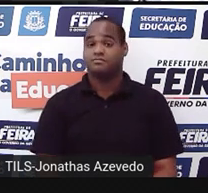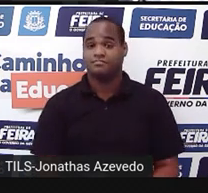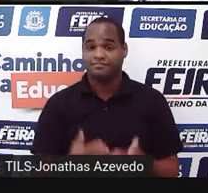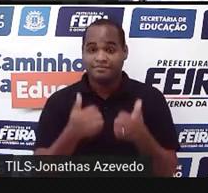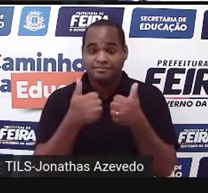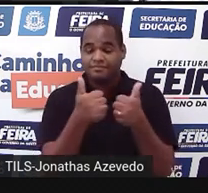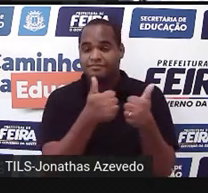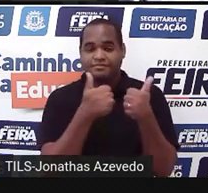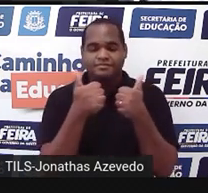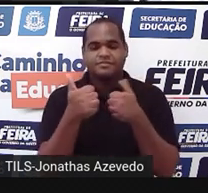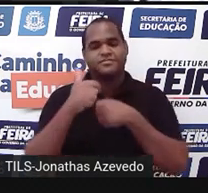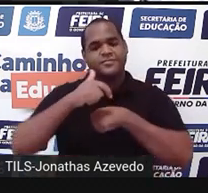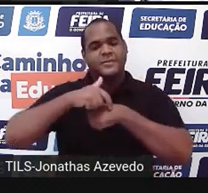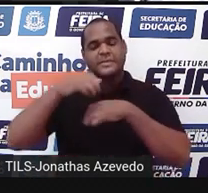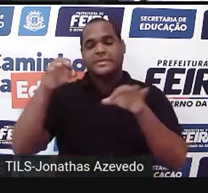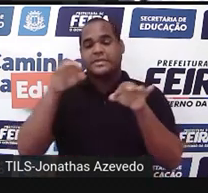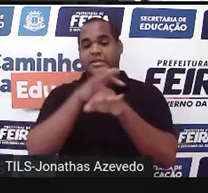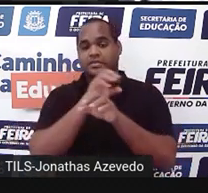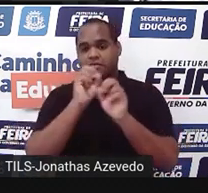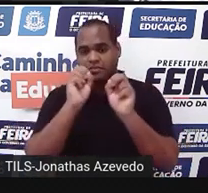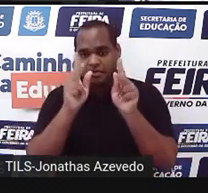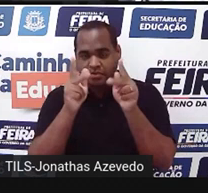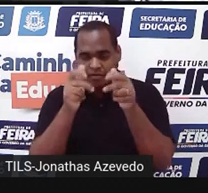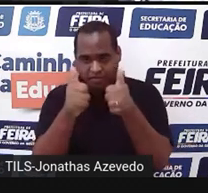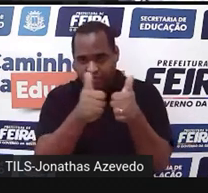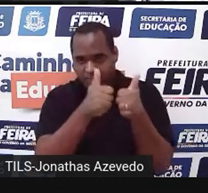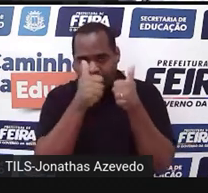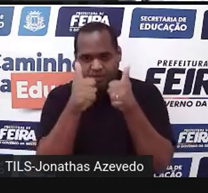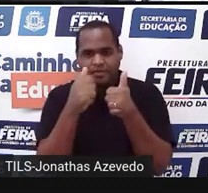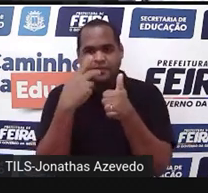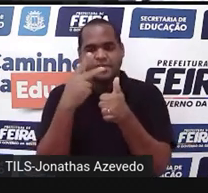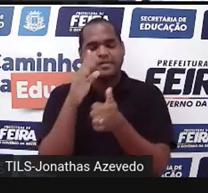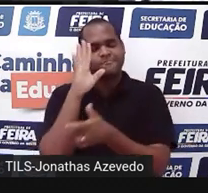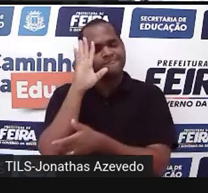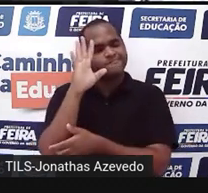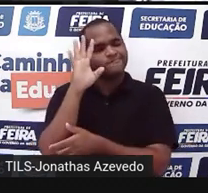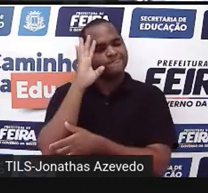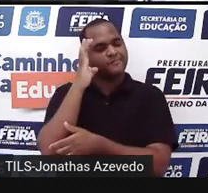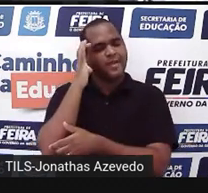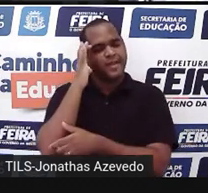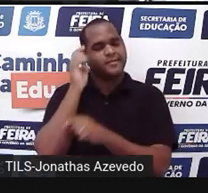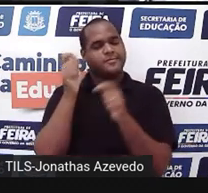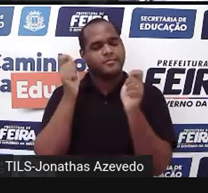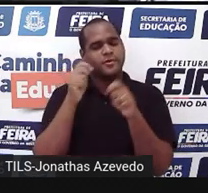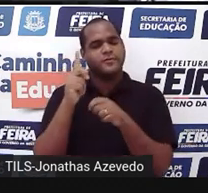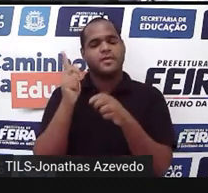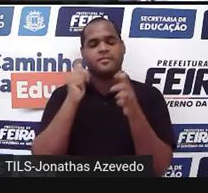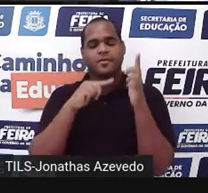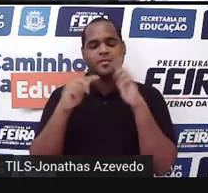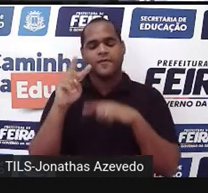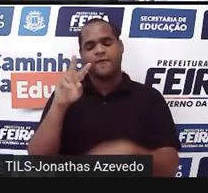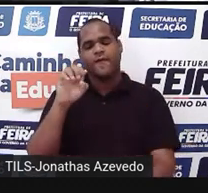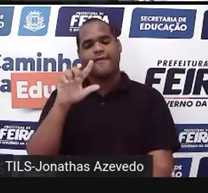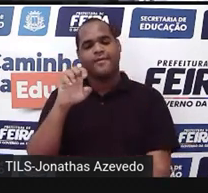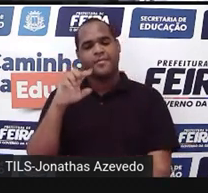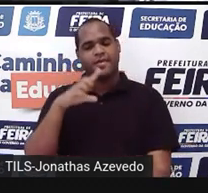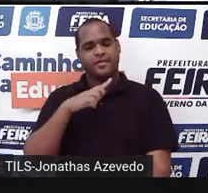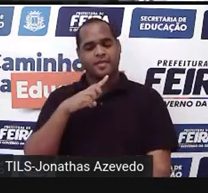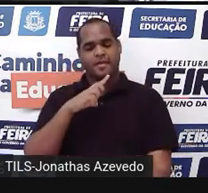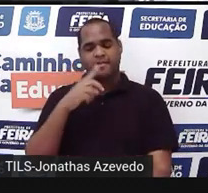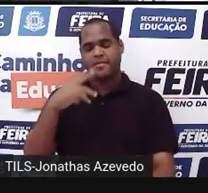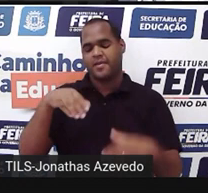Beleza, acabou o tempo. E aí, como é que você acha que a gente consegue medir o volume de um